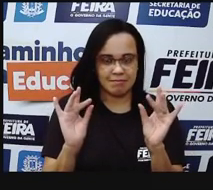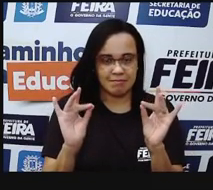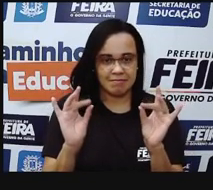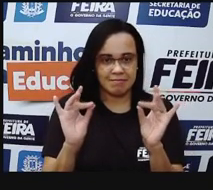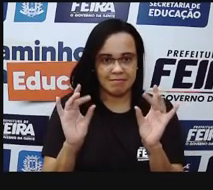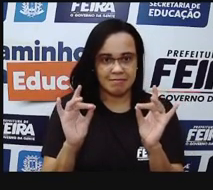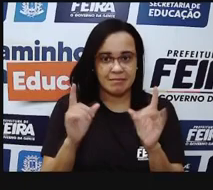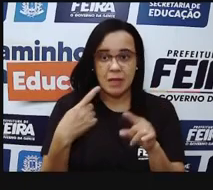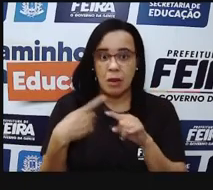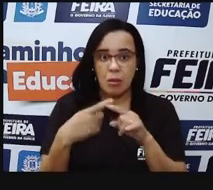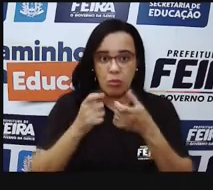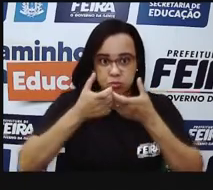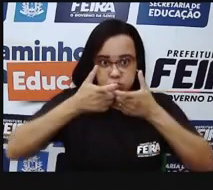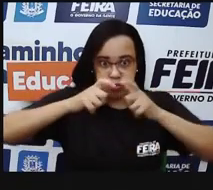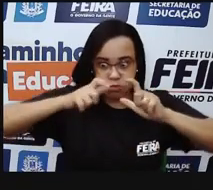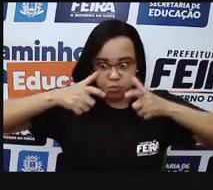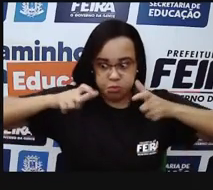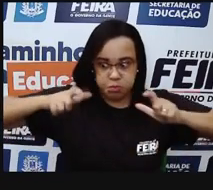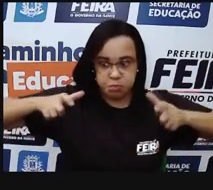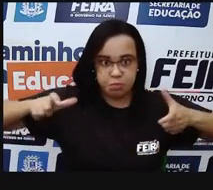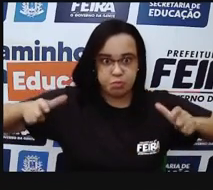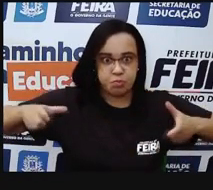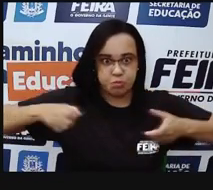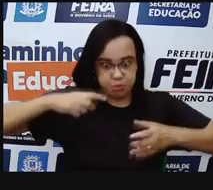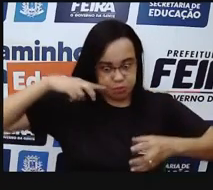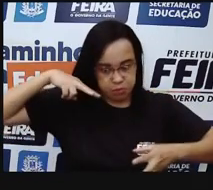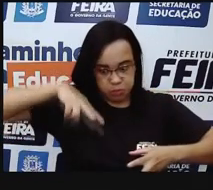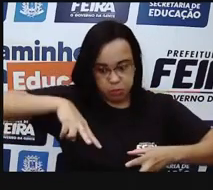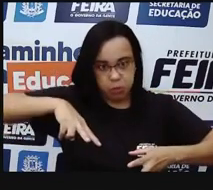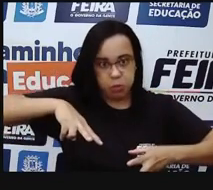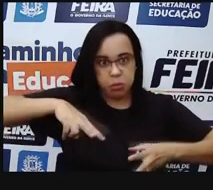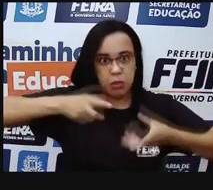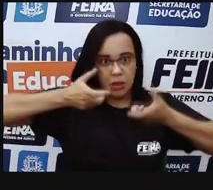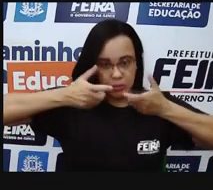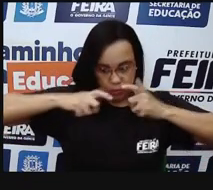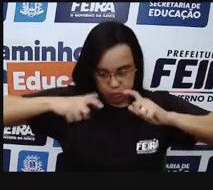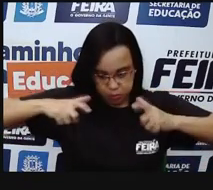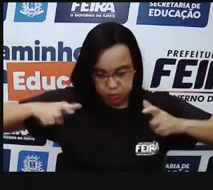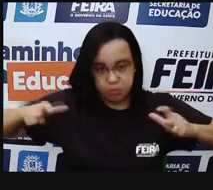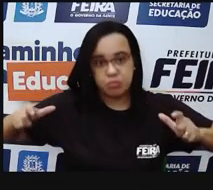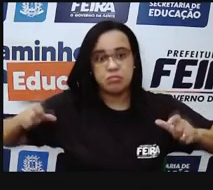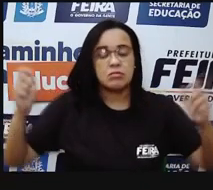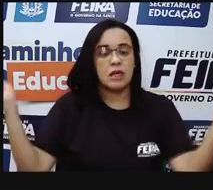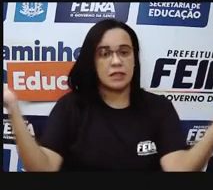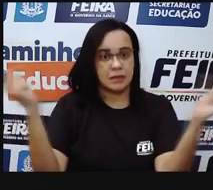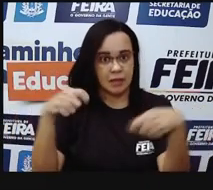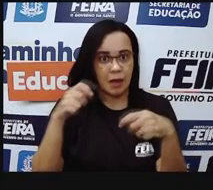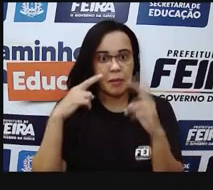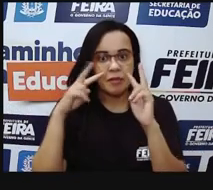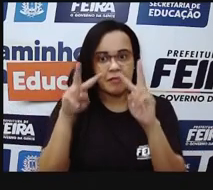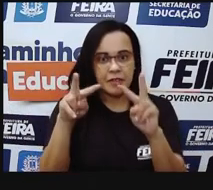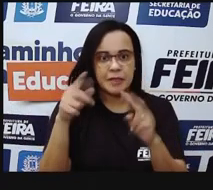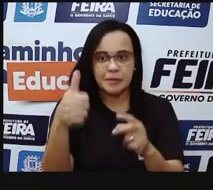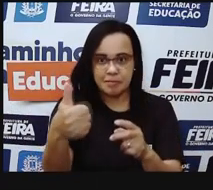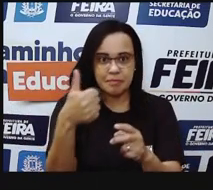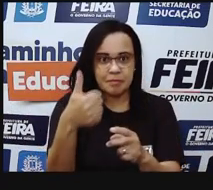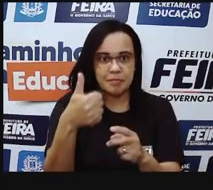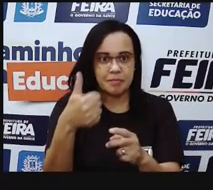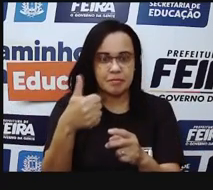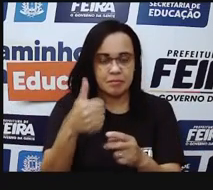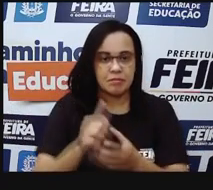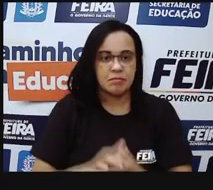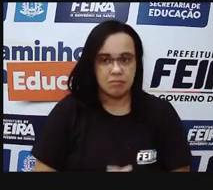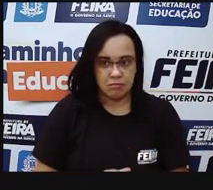zoom, e ampliada de um dedo de alguém, né? E que a gente consegue, então, observar que existem